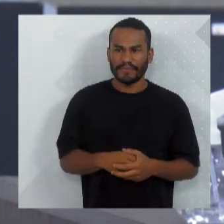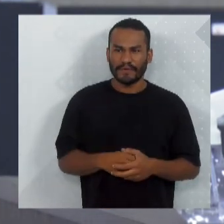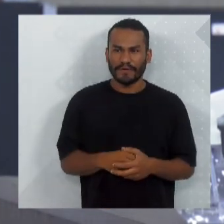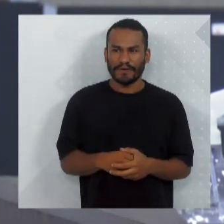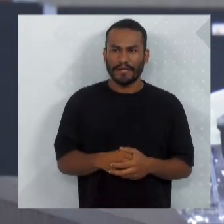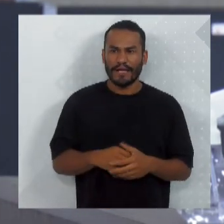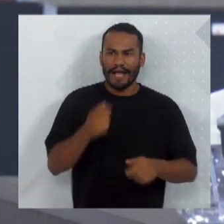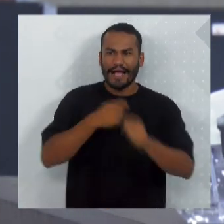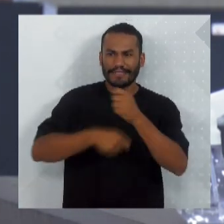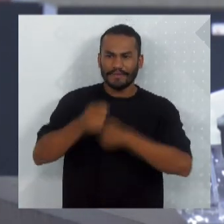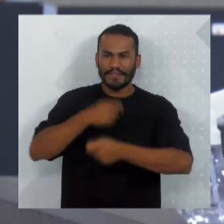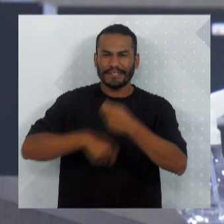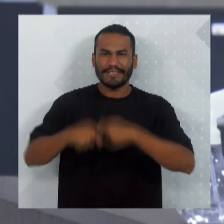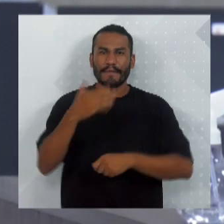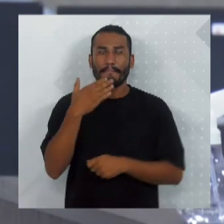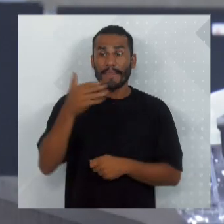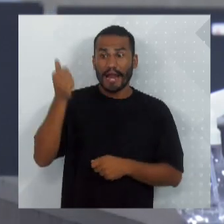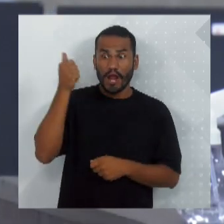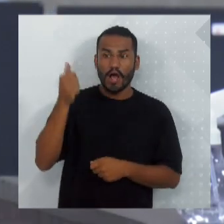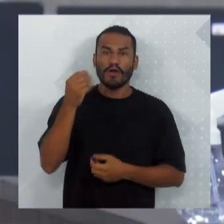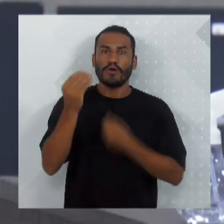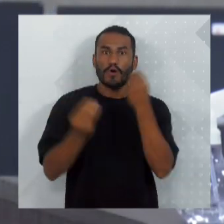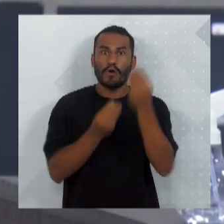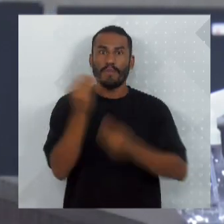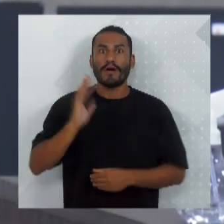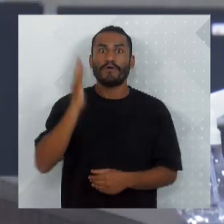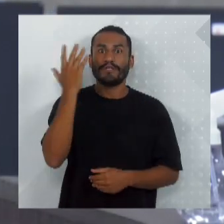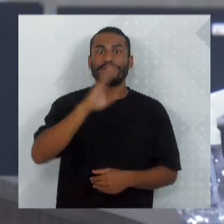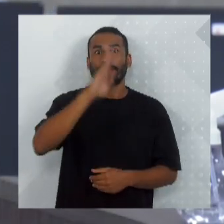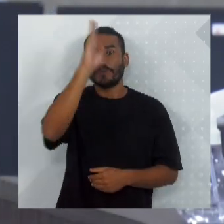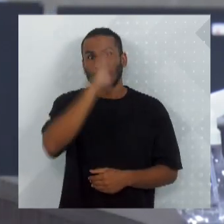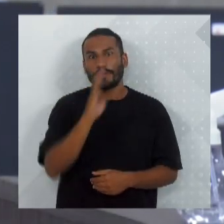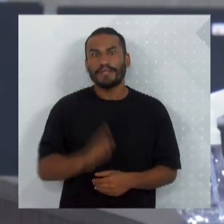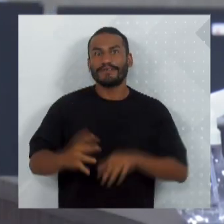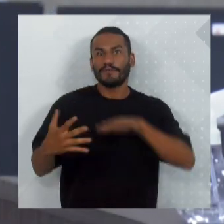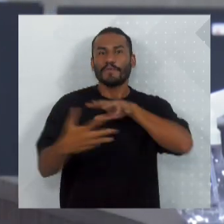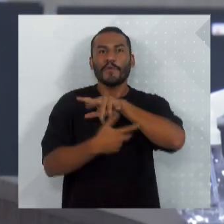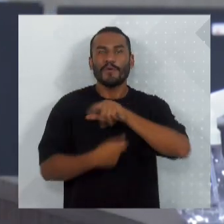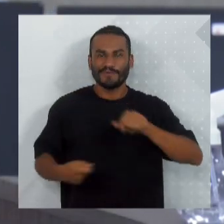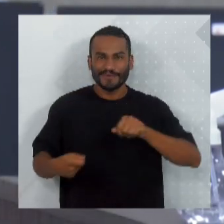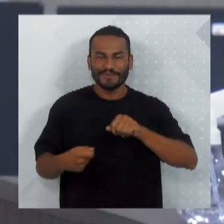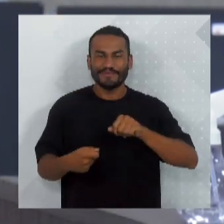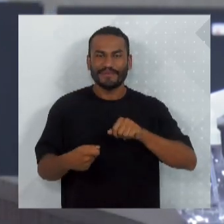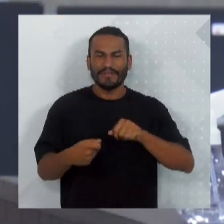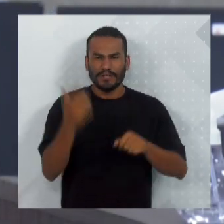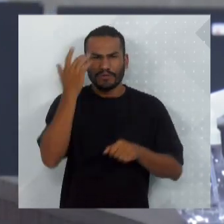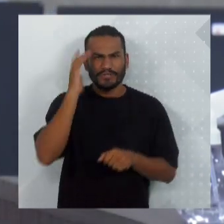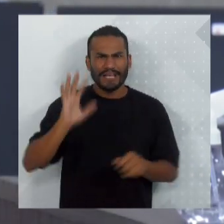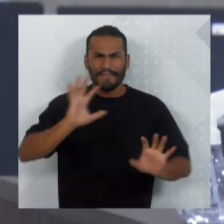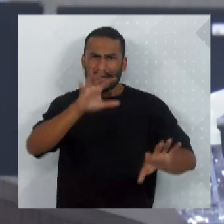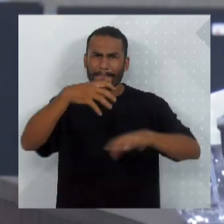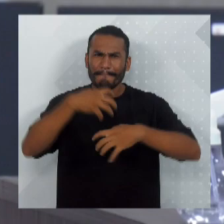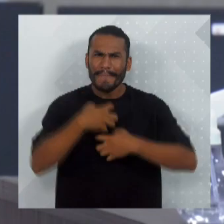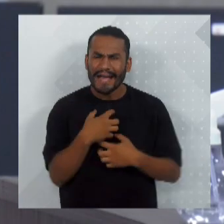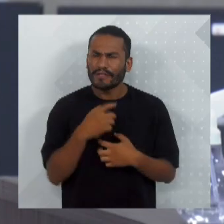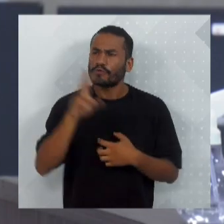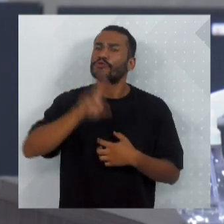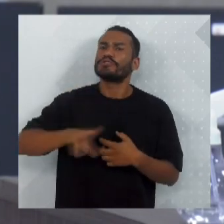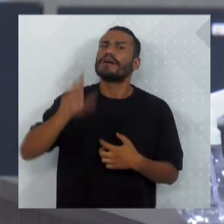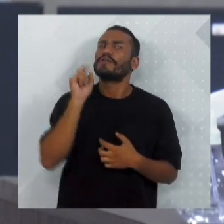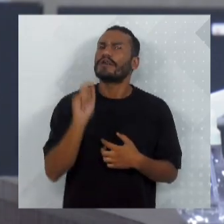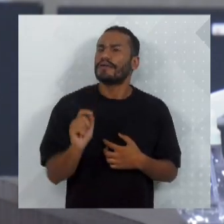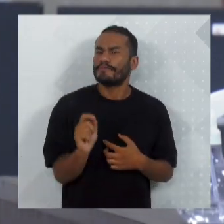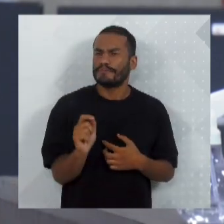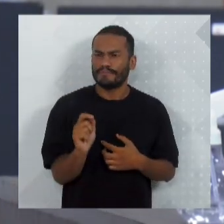vai administrar muito melhor, como acontece no Brasil e no mundo. Então, não se sabe o impacto, para que isso vai usar? Ah,